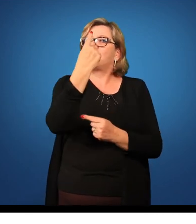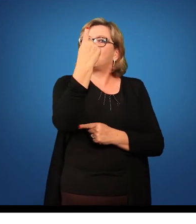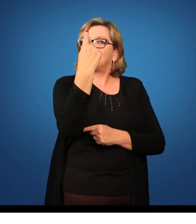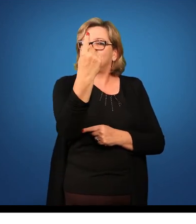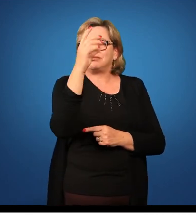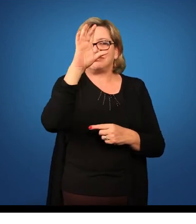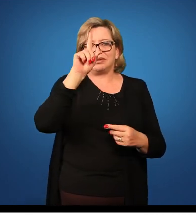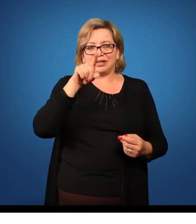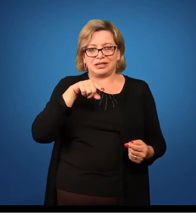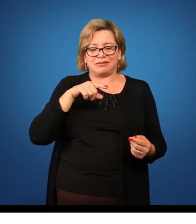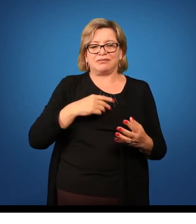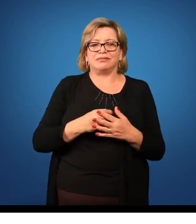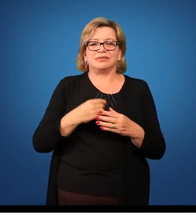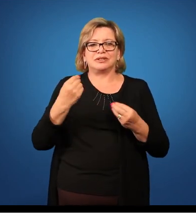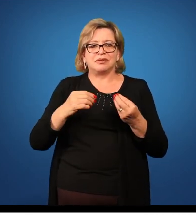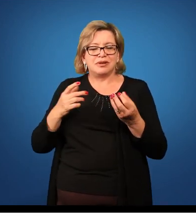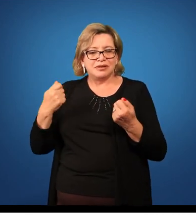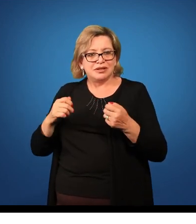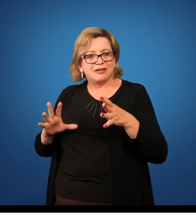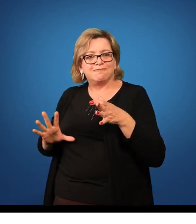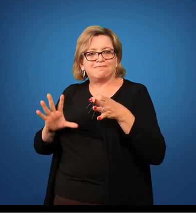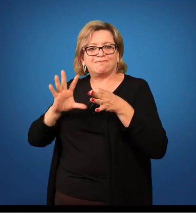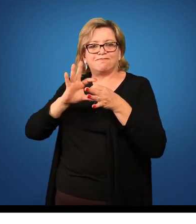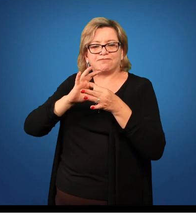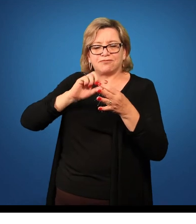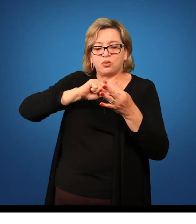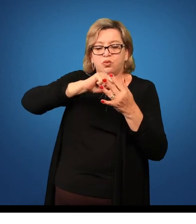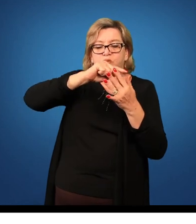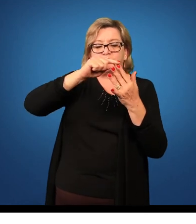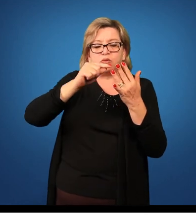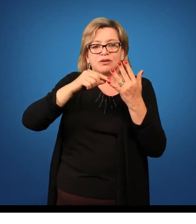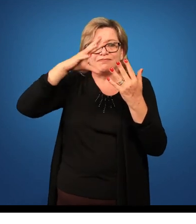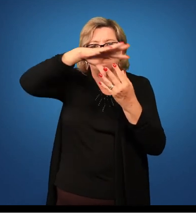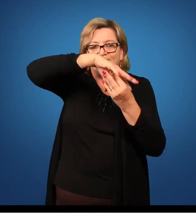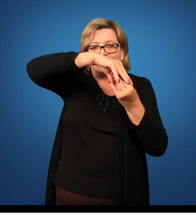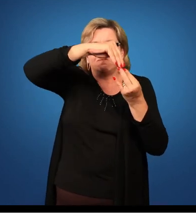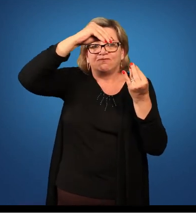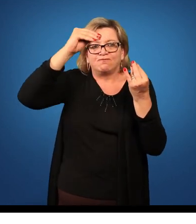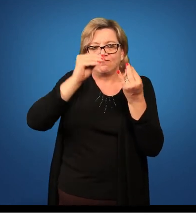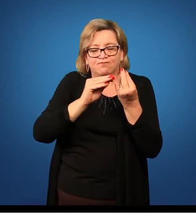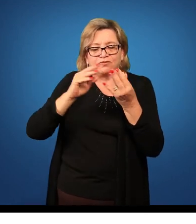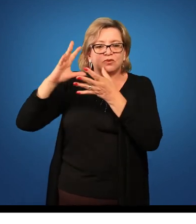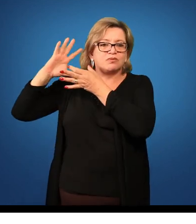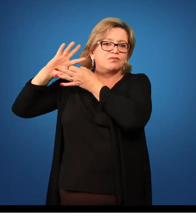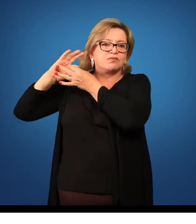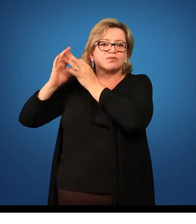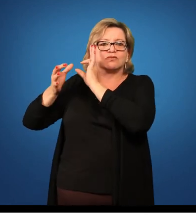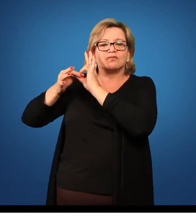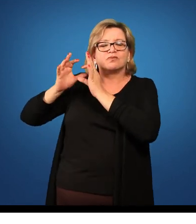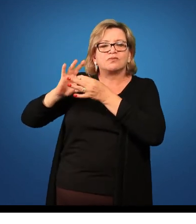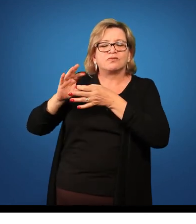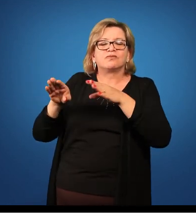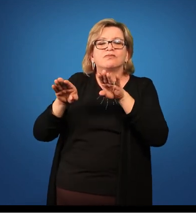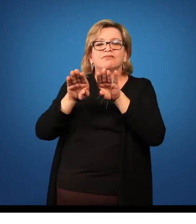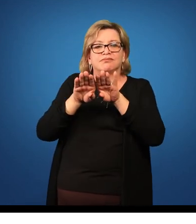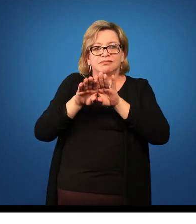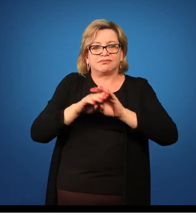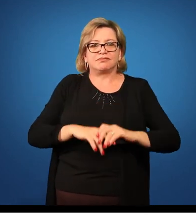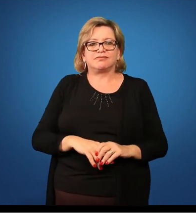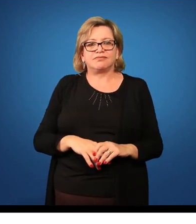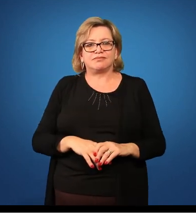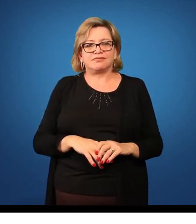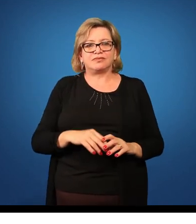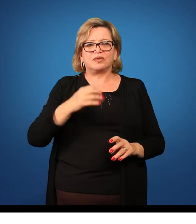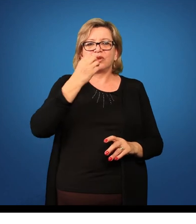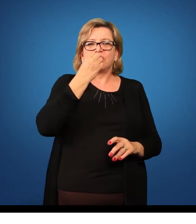Então, ela deve ser interligada, deve ser contextualizada também. Bom,